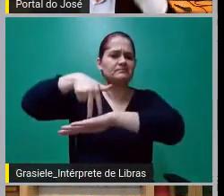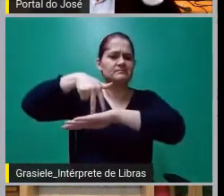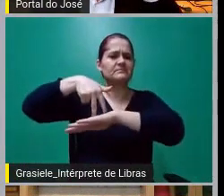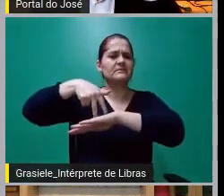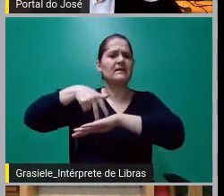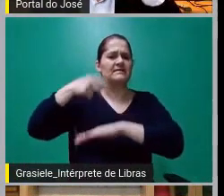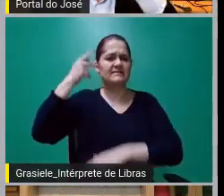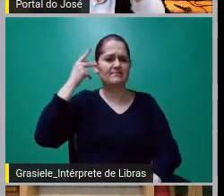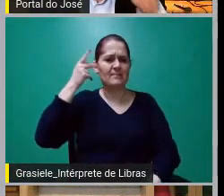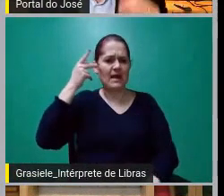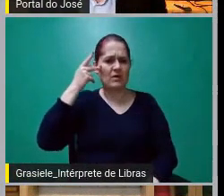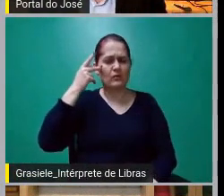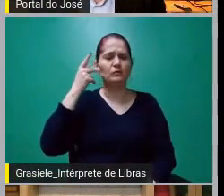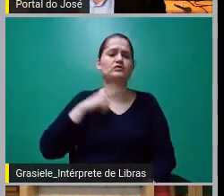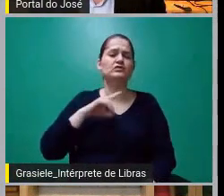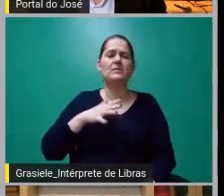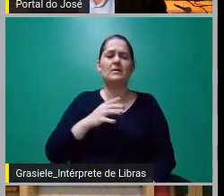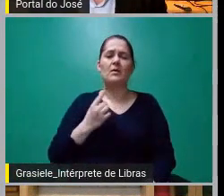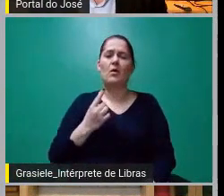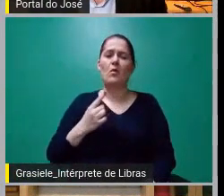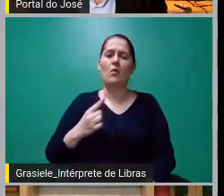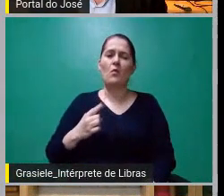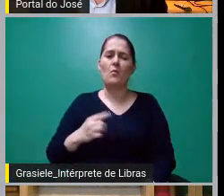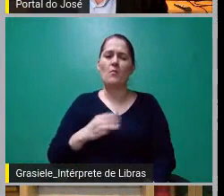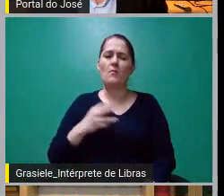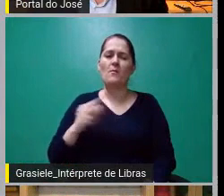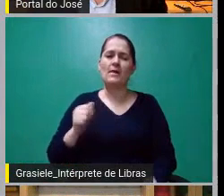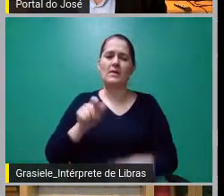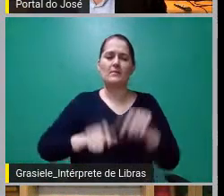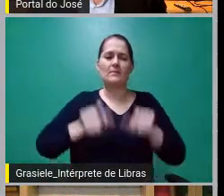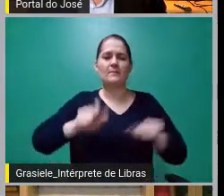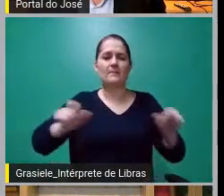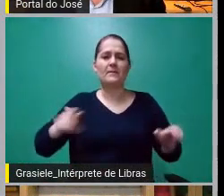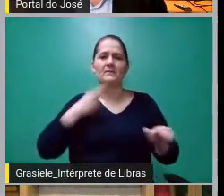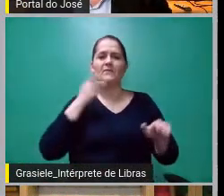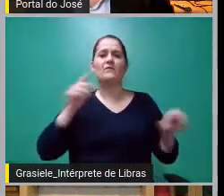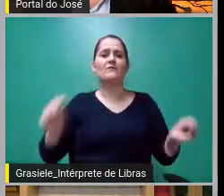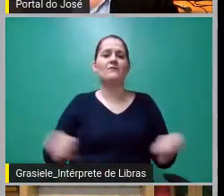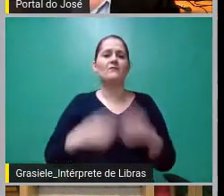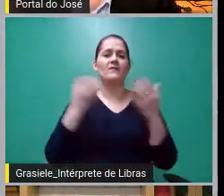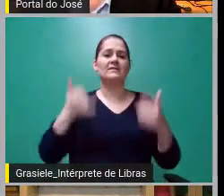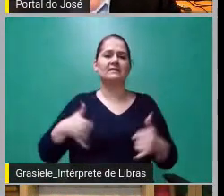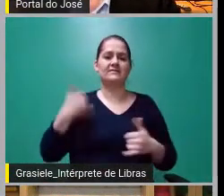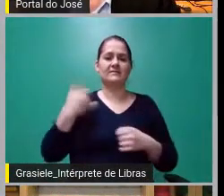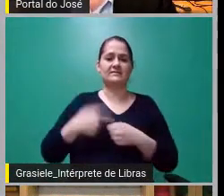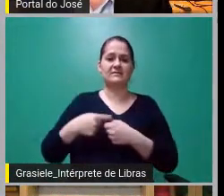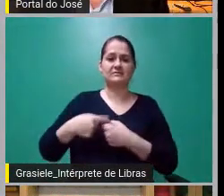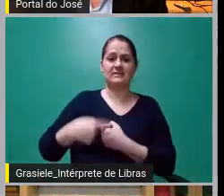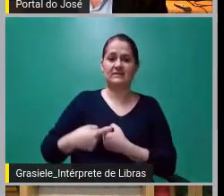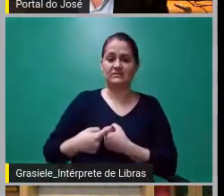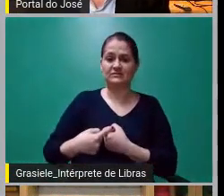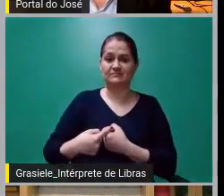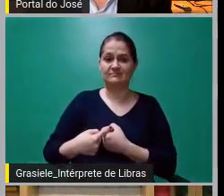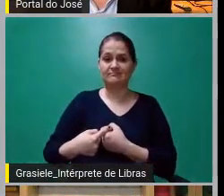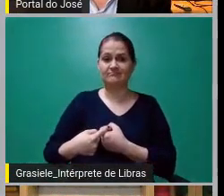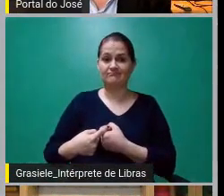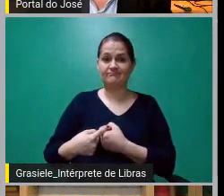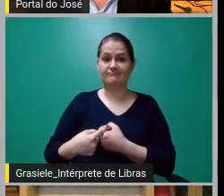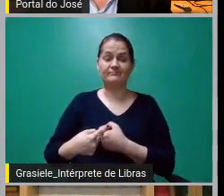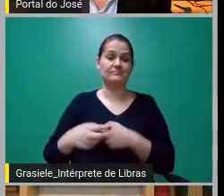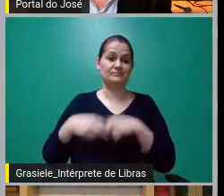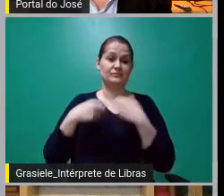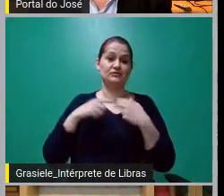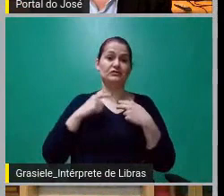pessoas, foi apresentado também pela TV Globo como uma festa do aniversário da cidade. Quer dizer, toda a motivação